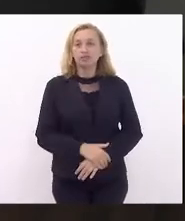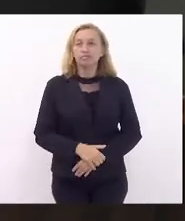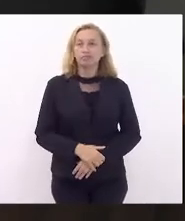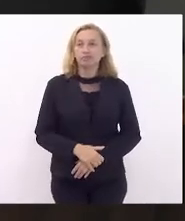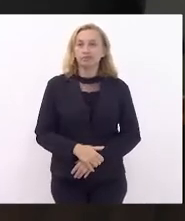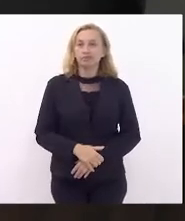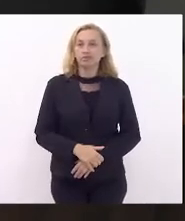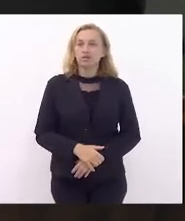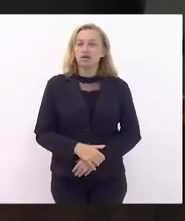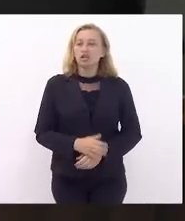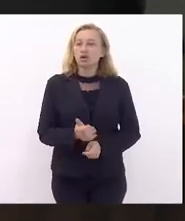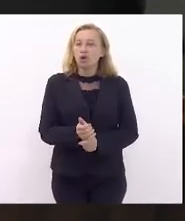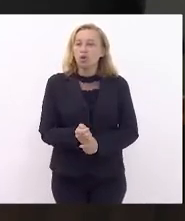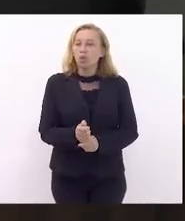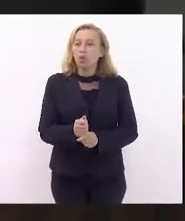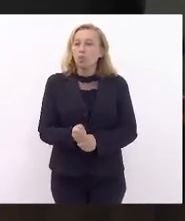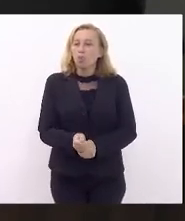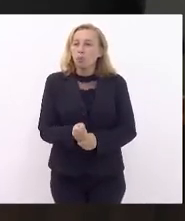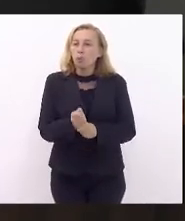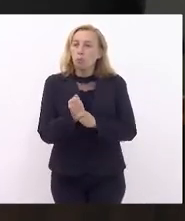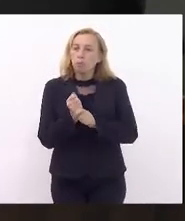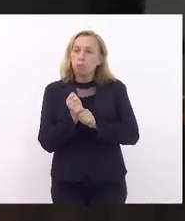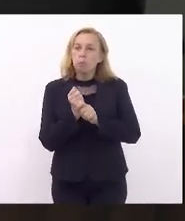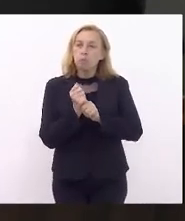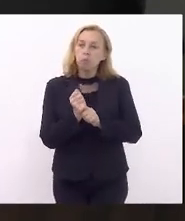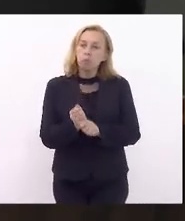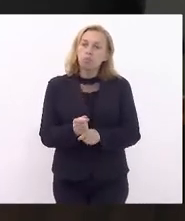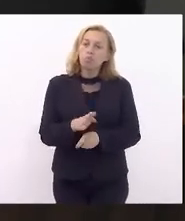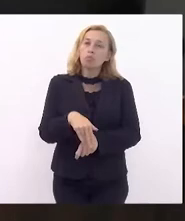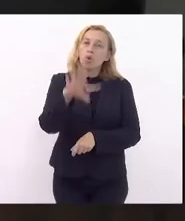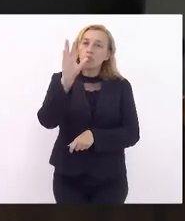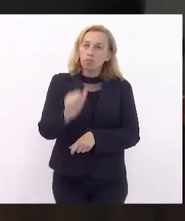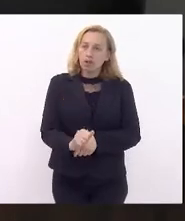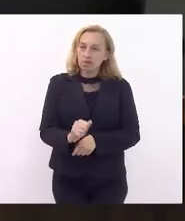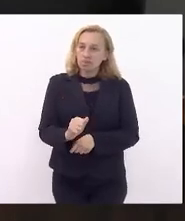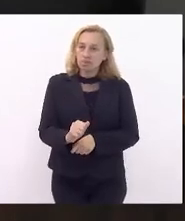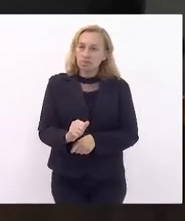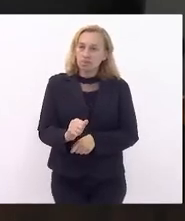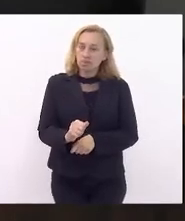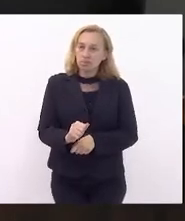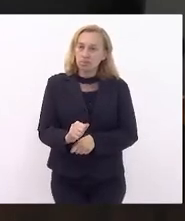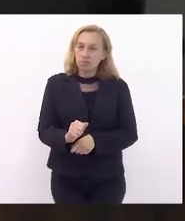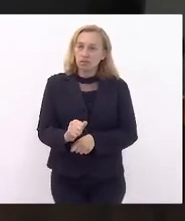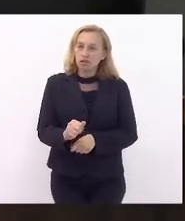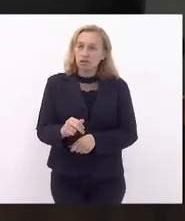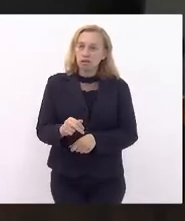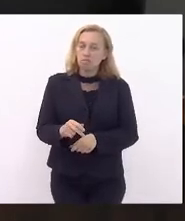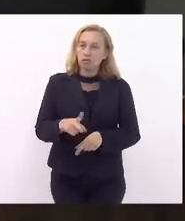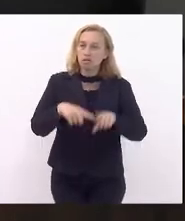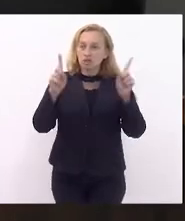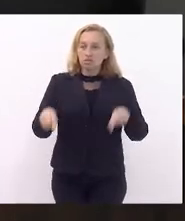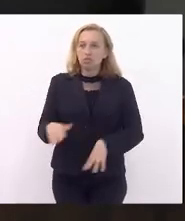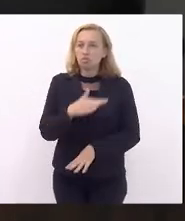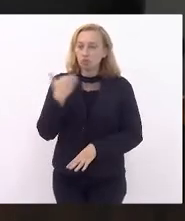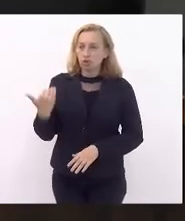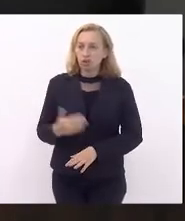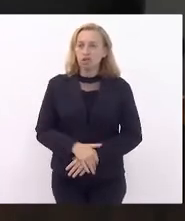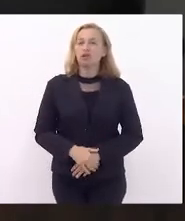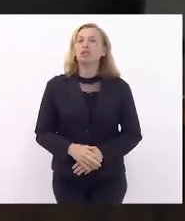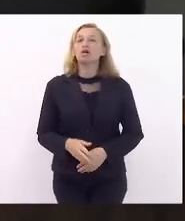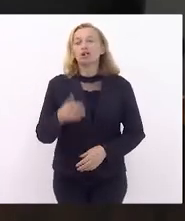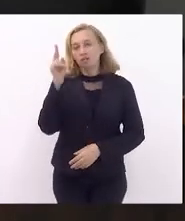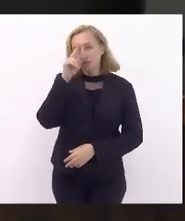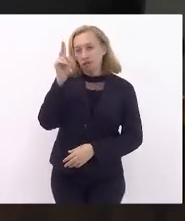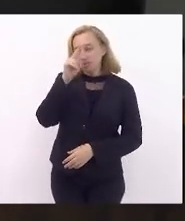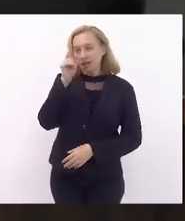botar a granada no bolso, já falou outras coisas piores do servidor. Eu vou lembrar, deputado Luiz, em relação ao